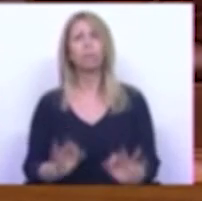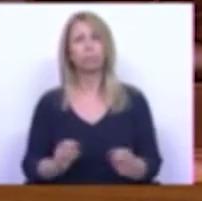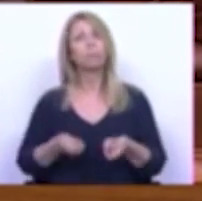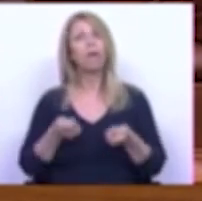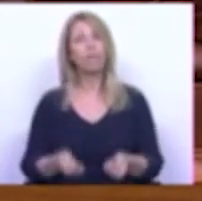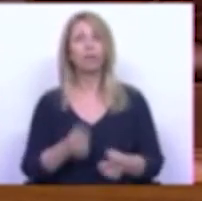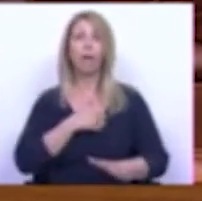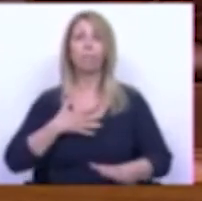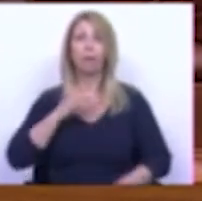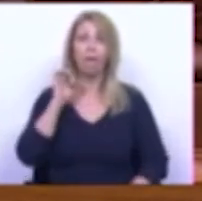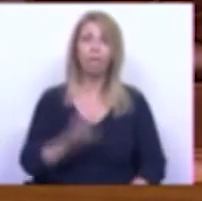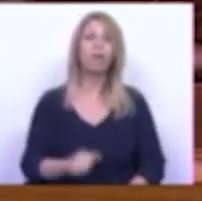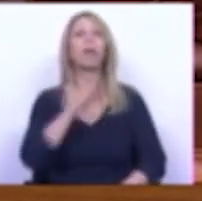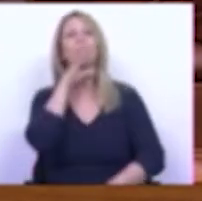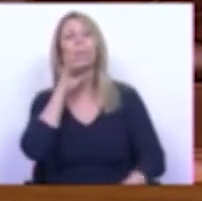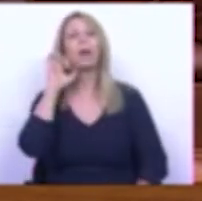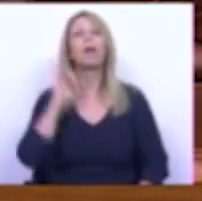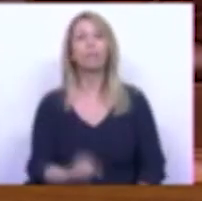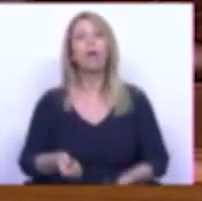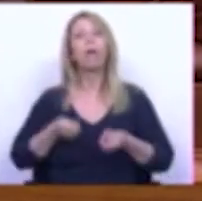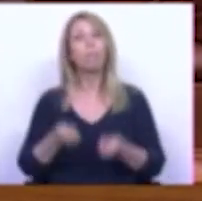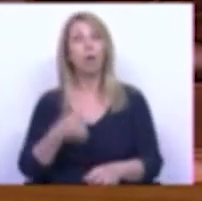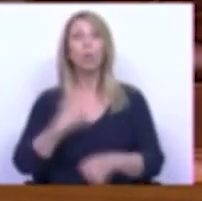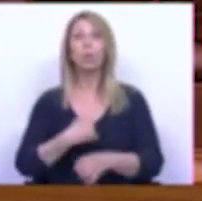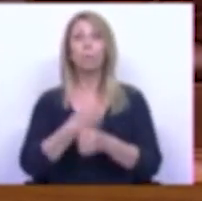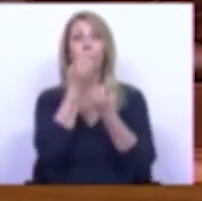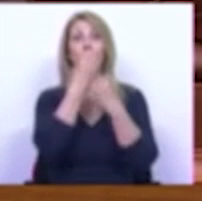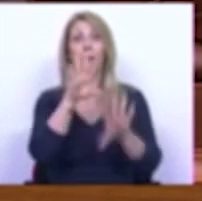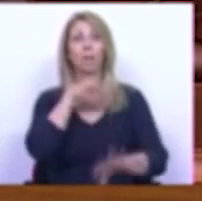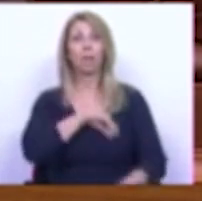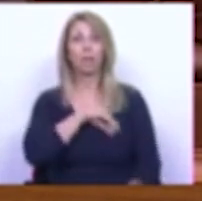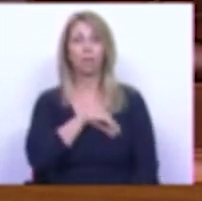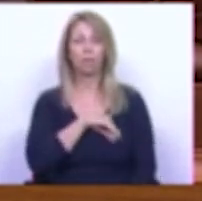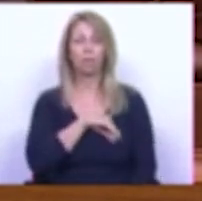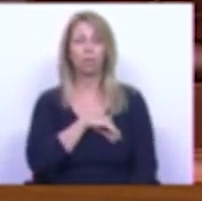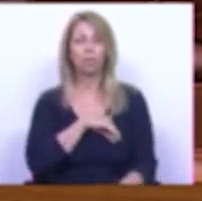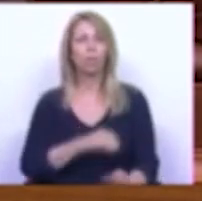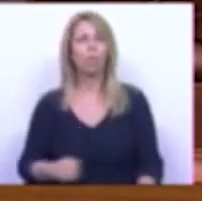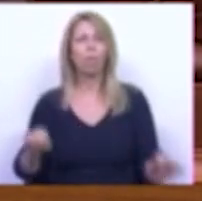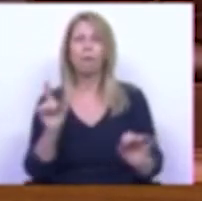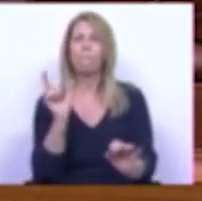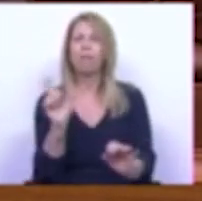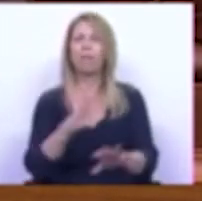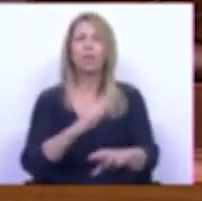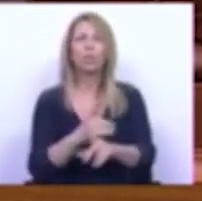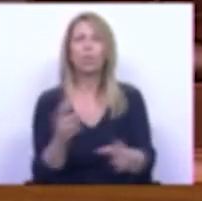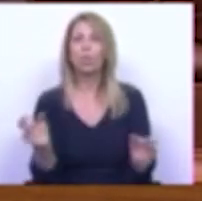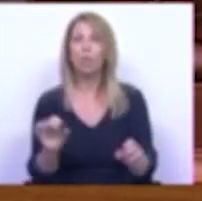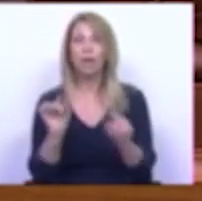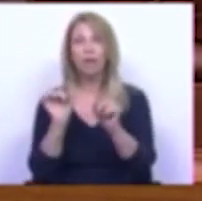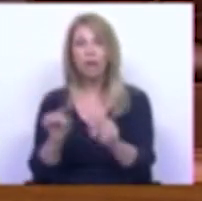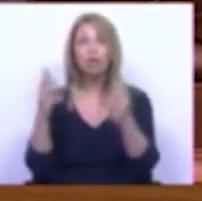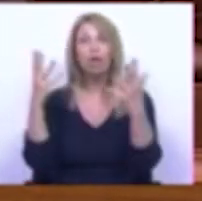nas suas famílias que apostam no trabalho vão perder rendimentos não há outra palavra Este é o